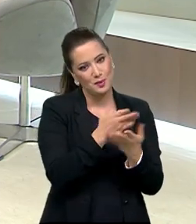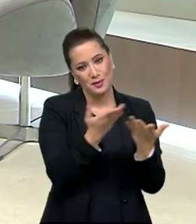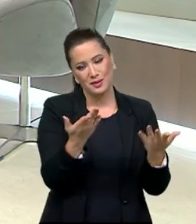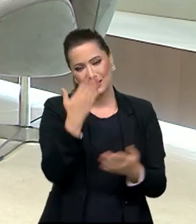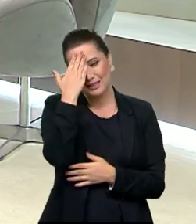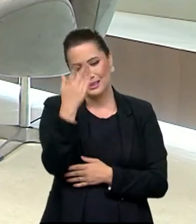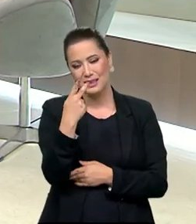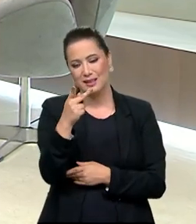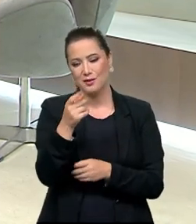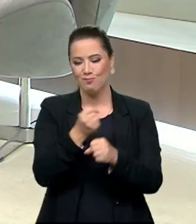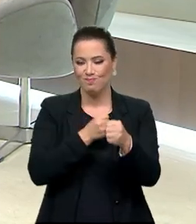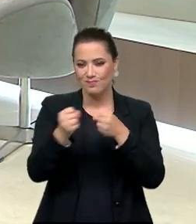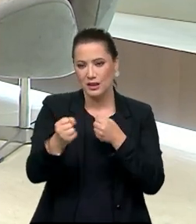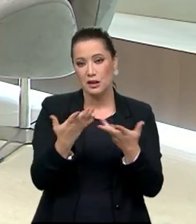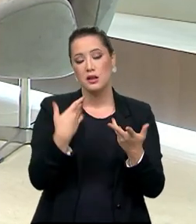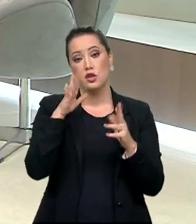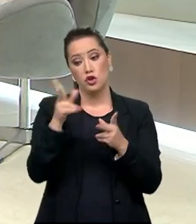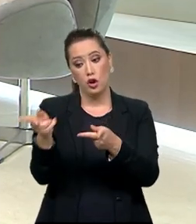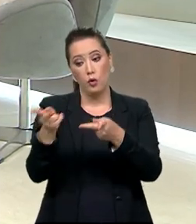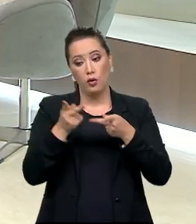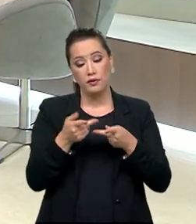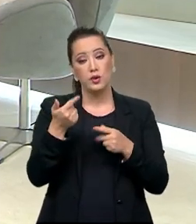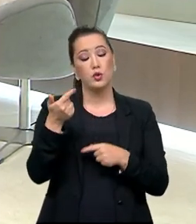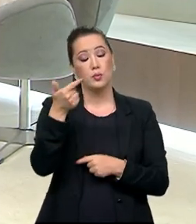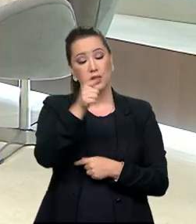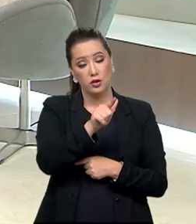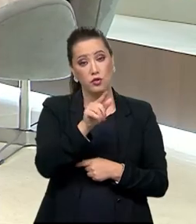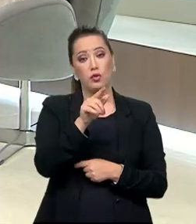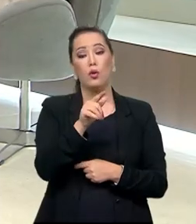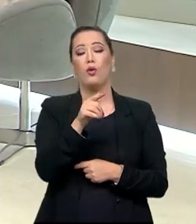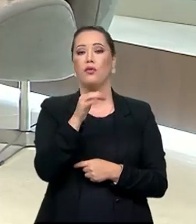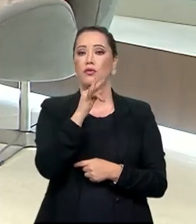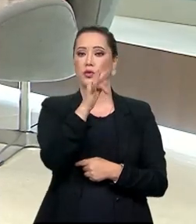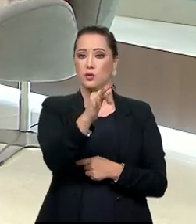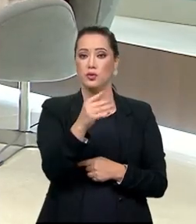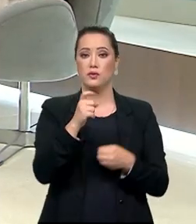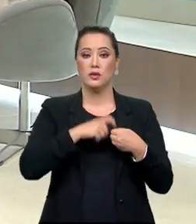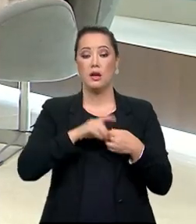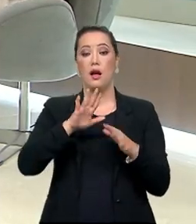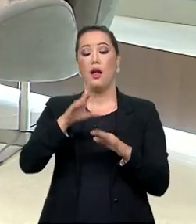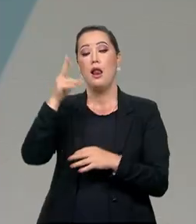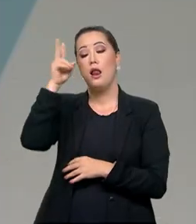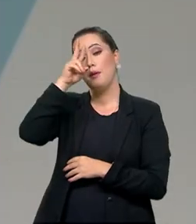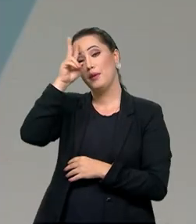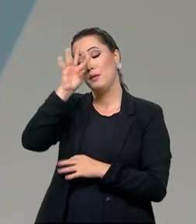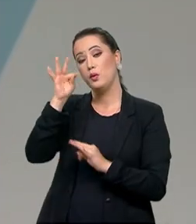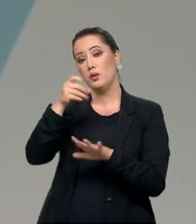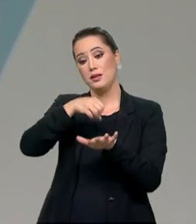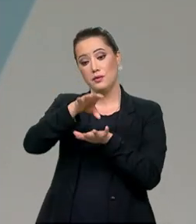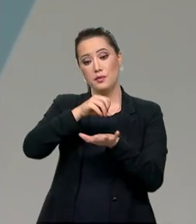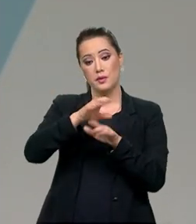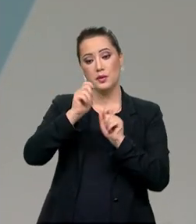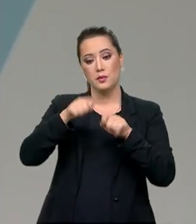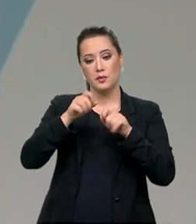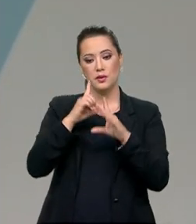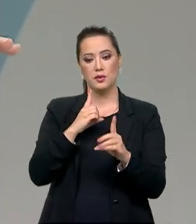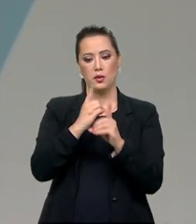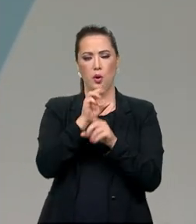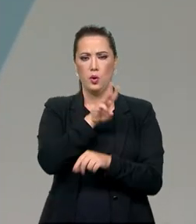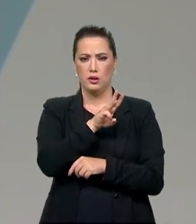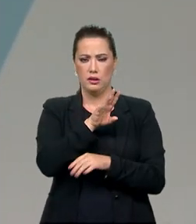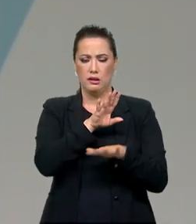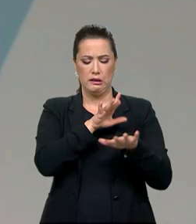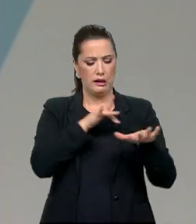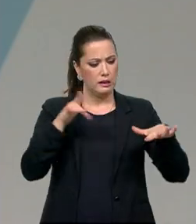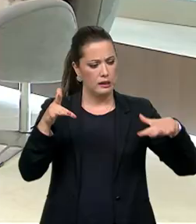Muito obrigada pela entrevista, secretária. Já deixo o convite para a senhora retornar. Ah, lembrei. Todas essas informações podem ser encontradas nas redes